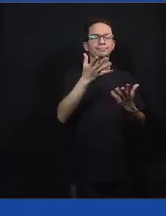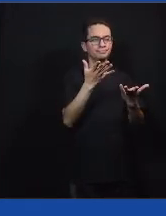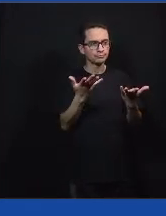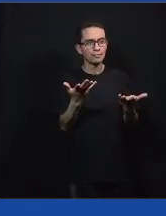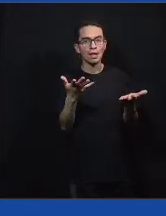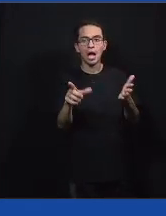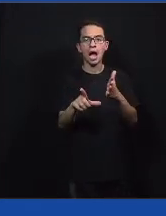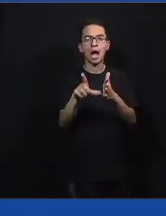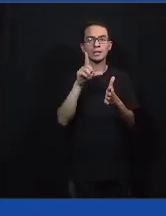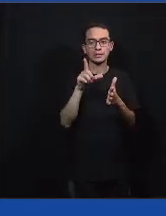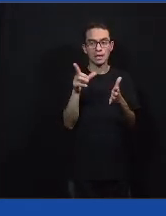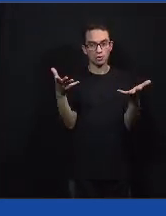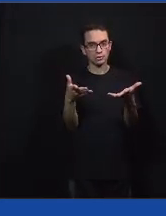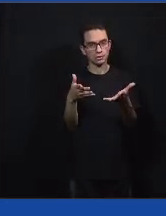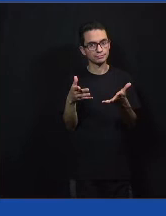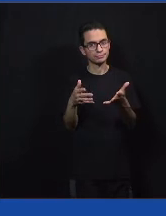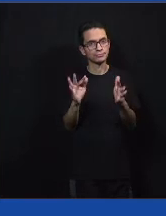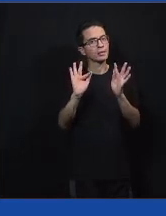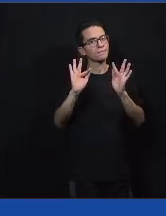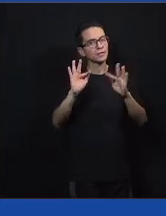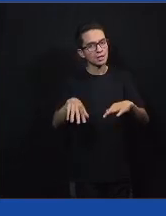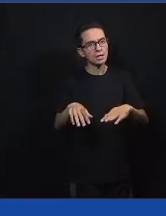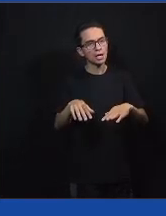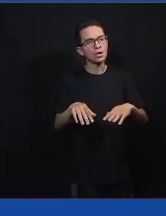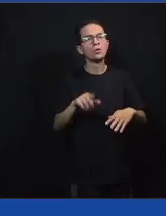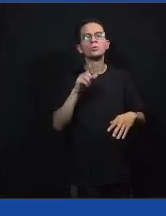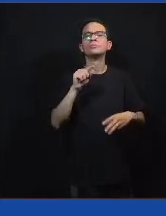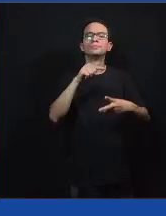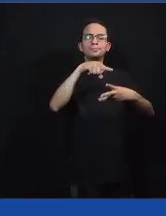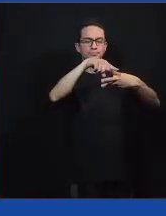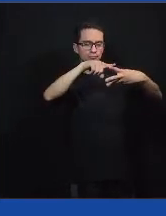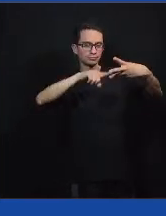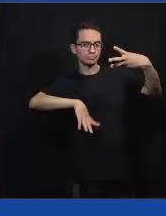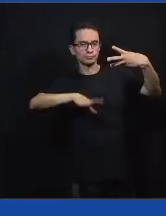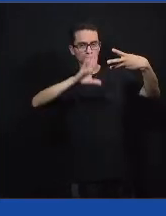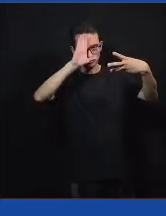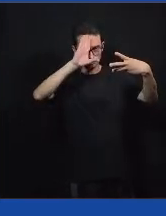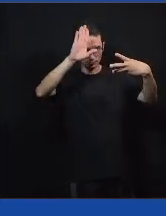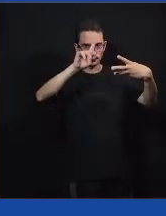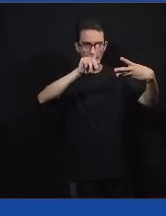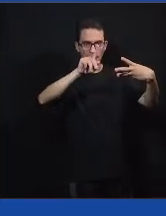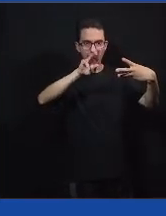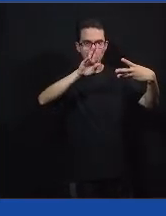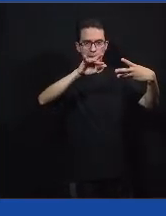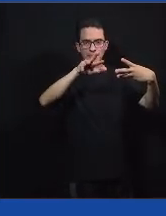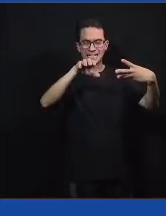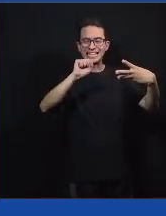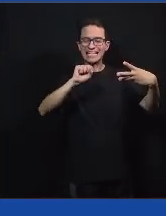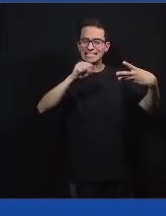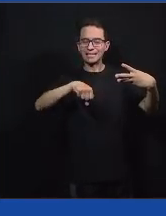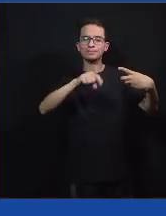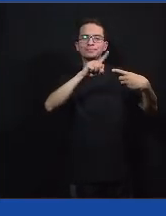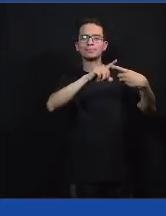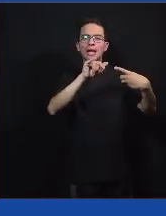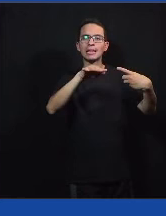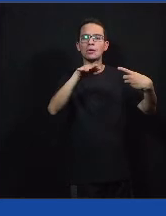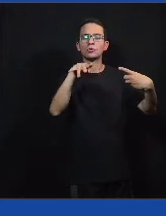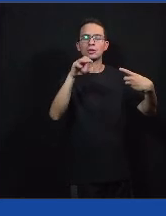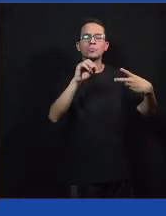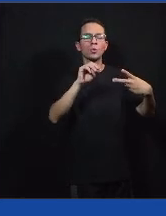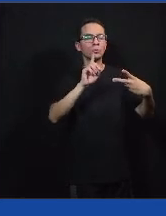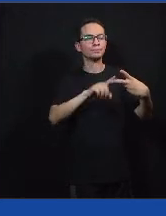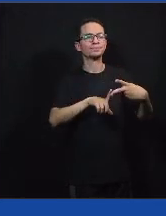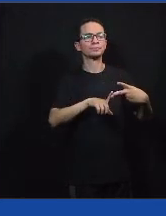finalizar aqui, tem três premissas que são fundamentais para a gente. Uma delas é o protagonismo, a importância de